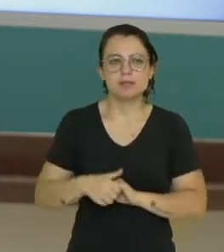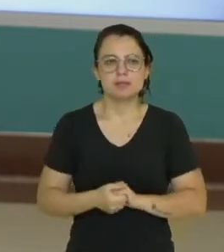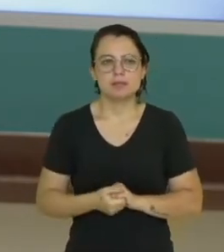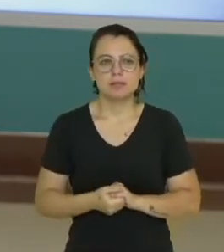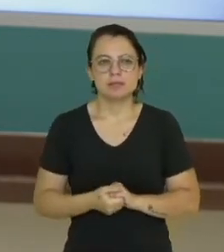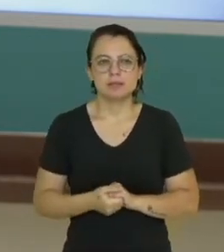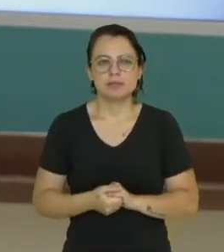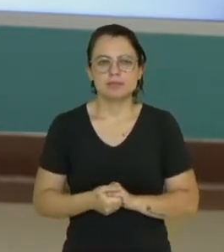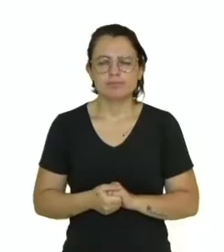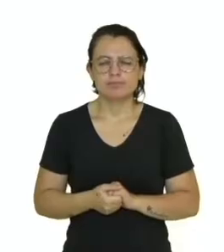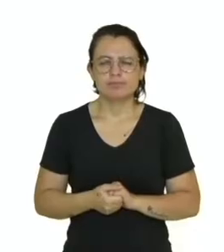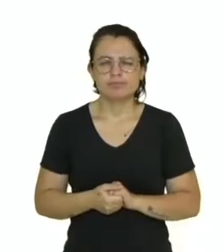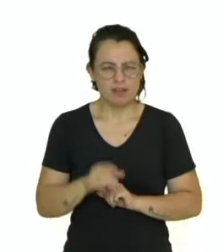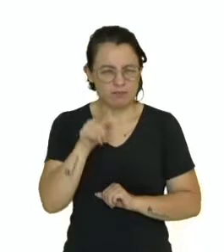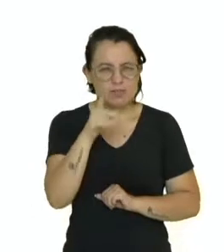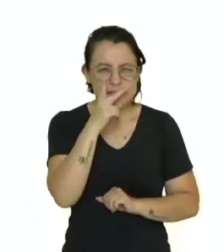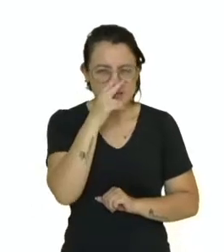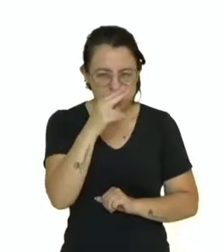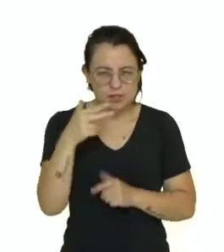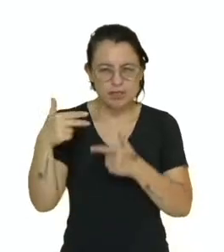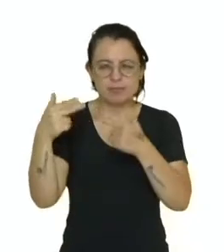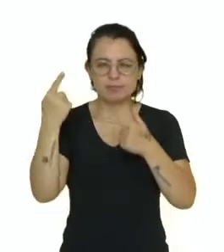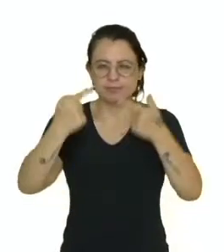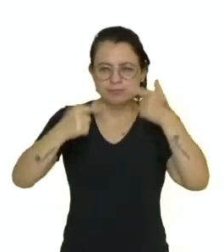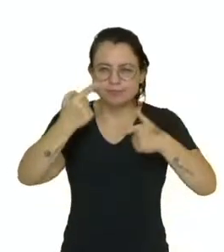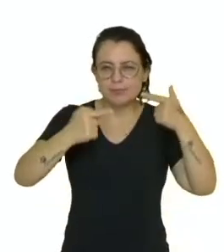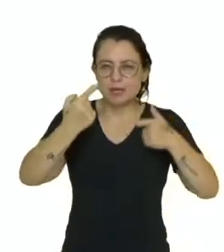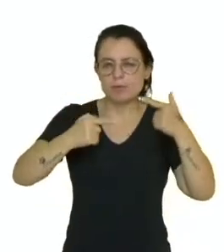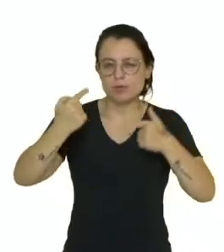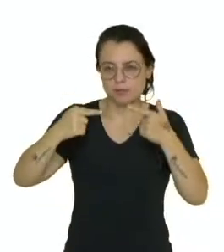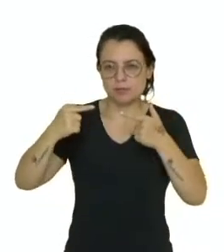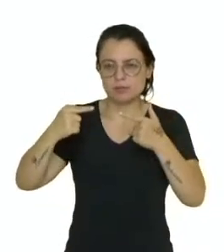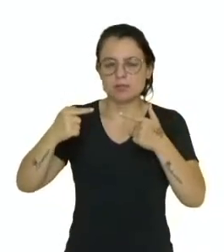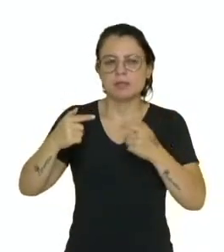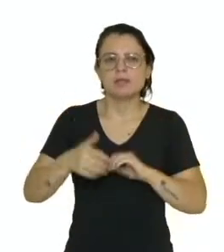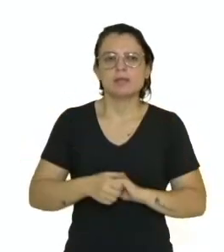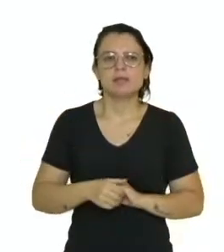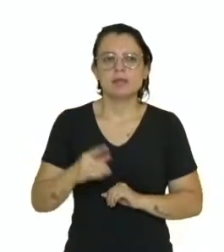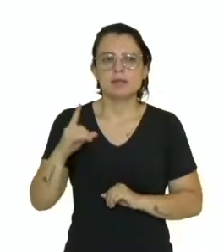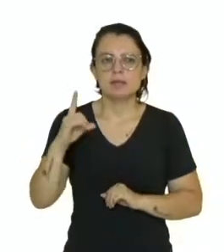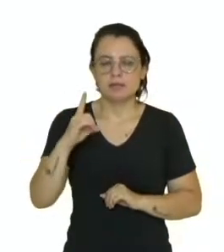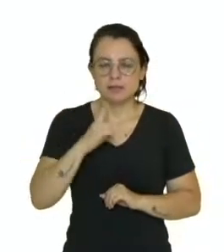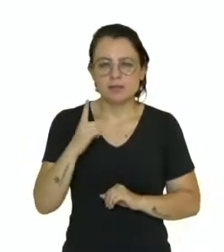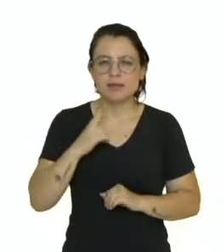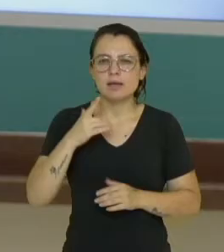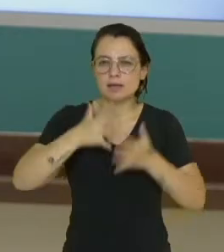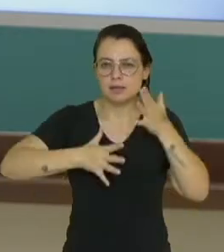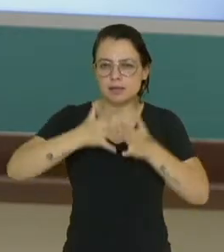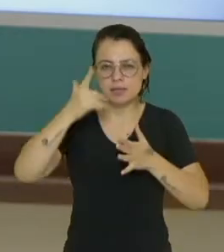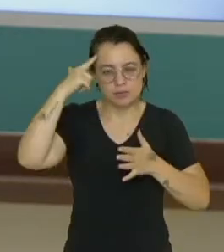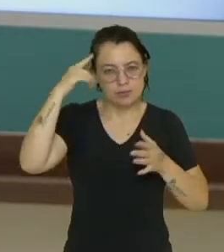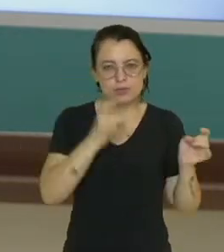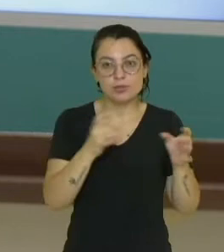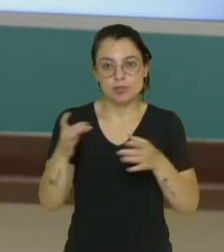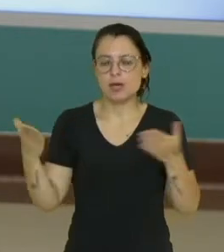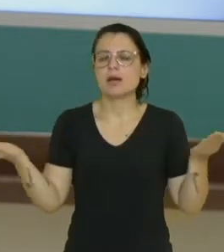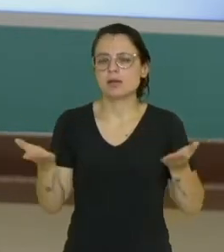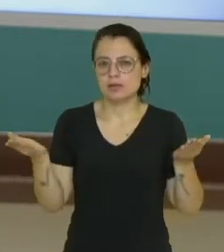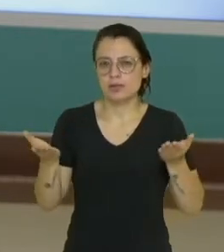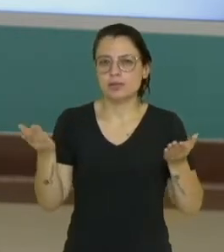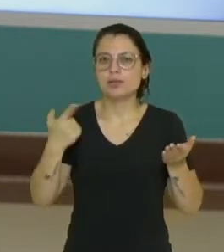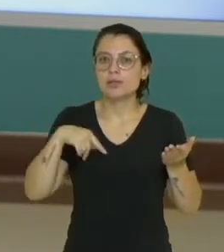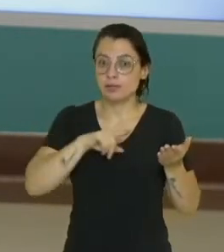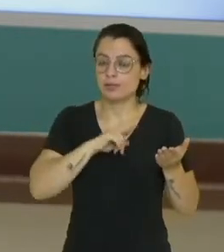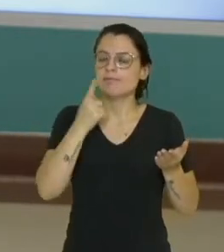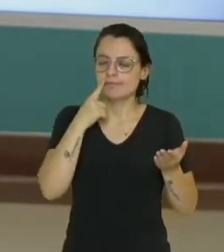E será que essa disputa armada por recursos naturais e energéticos afeta o nosso dia a dia? Nós veremos aí que